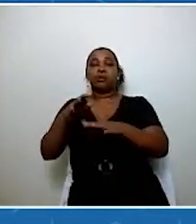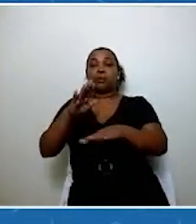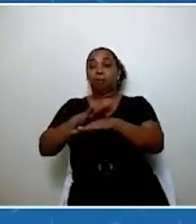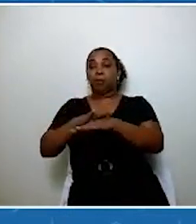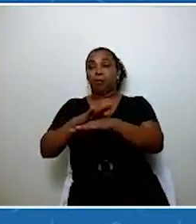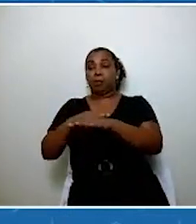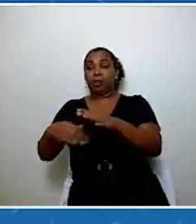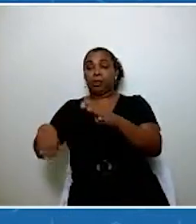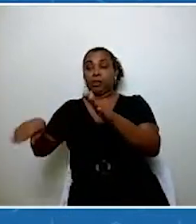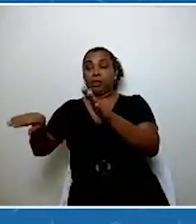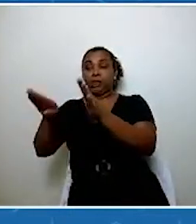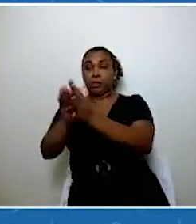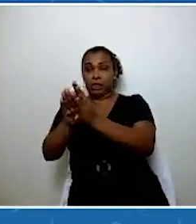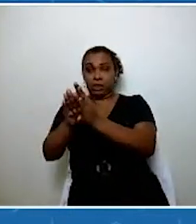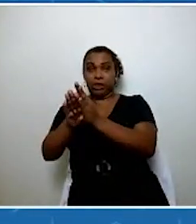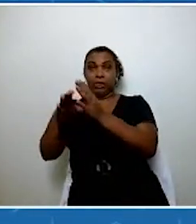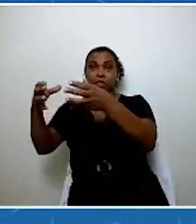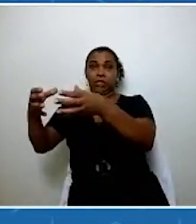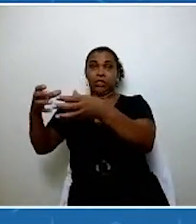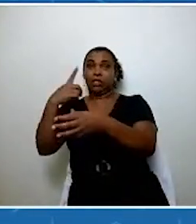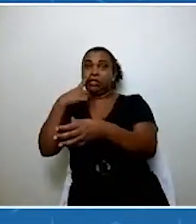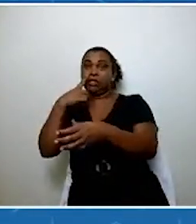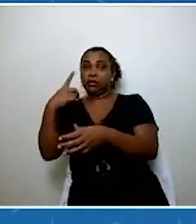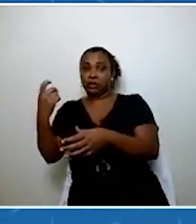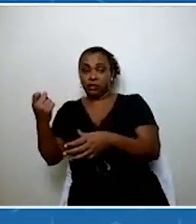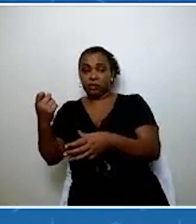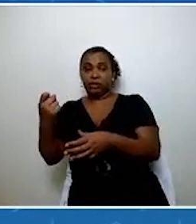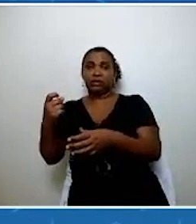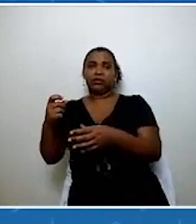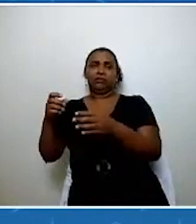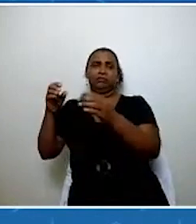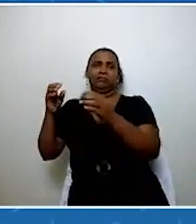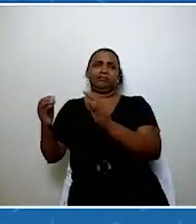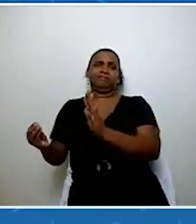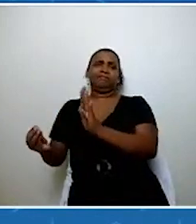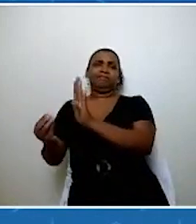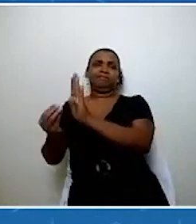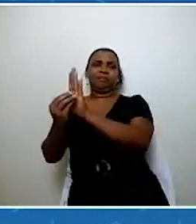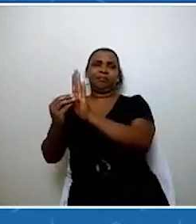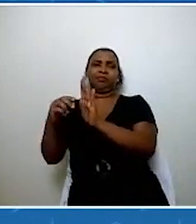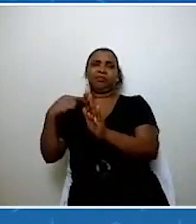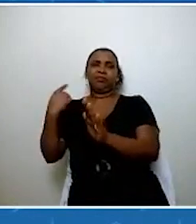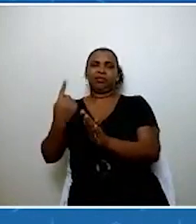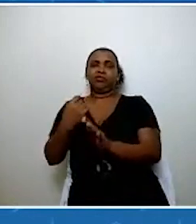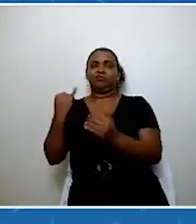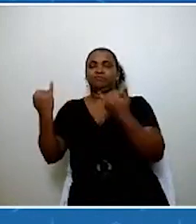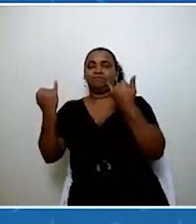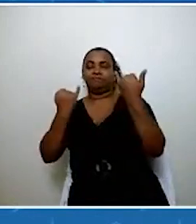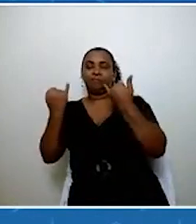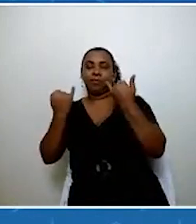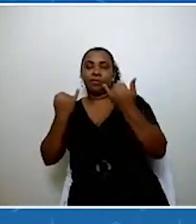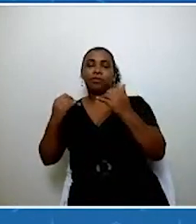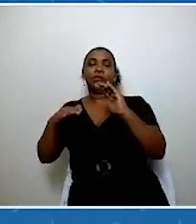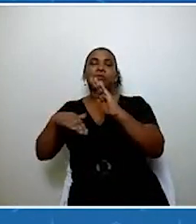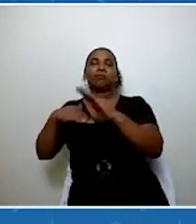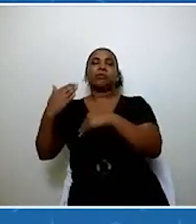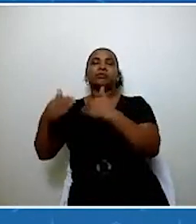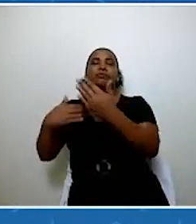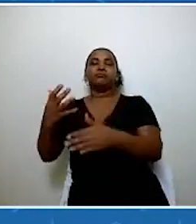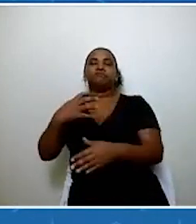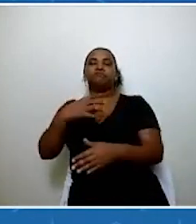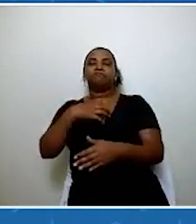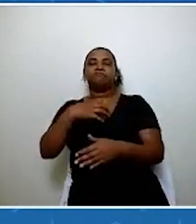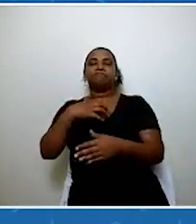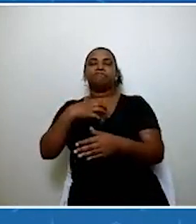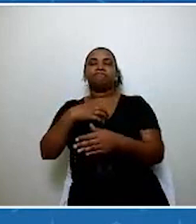locais em que elas serão instaladas, a gente possa chegar com informação, chegar com o processo de sensibilização, contando para as pessoas